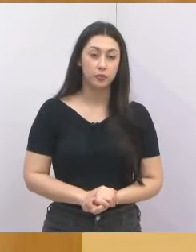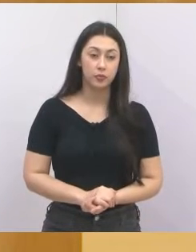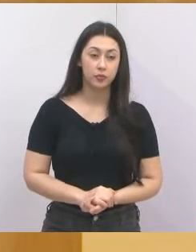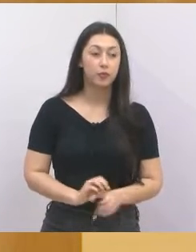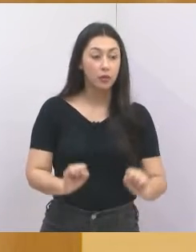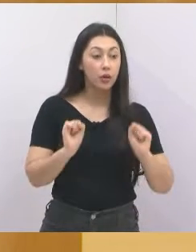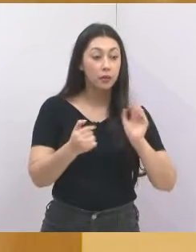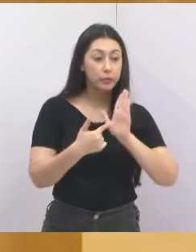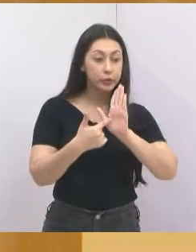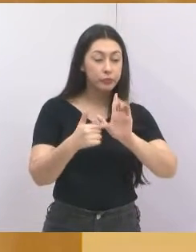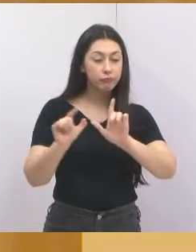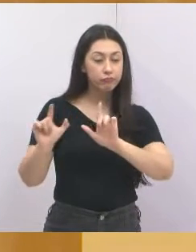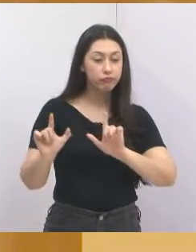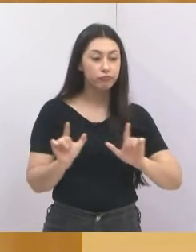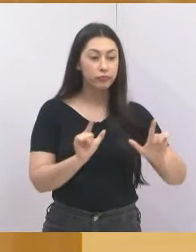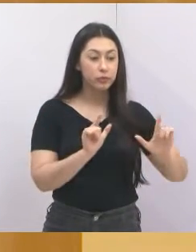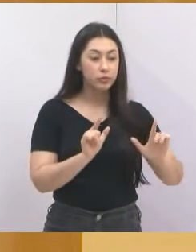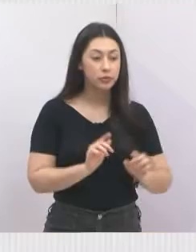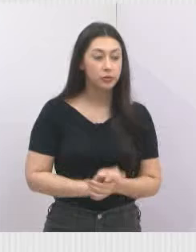Pode mostrar o primeiro slide.